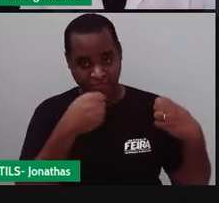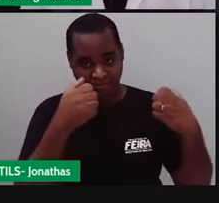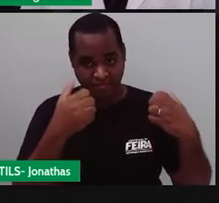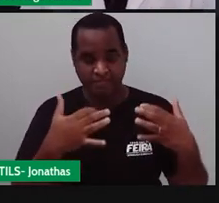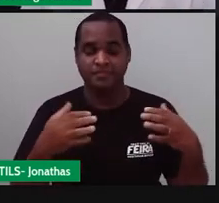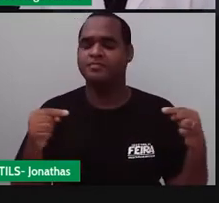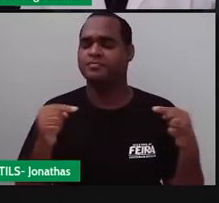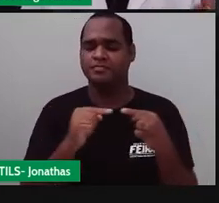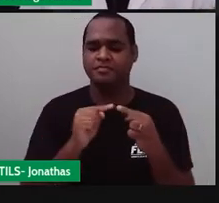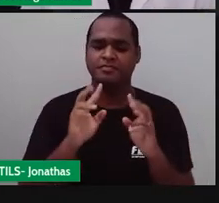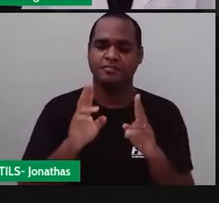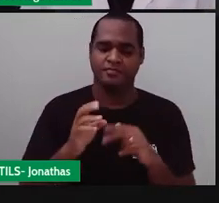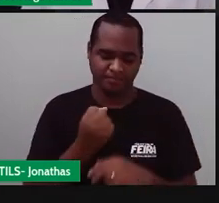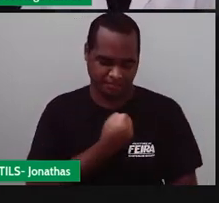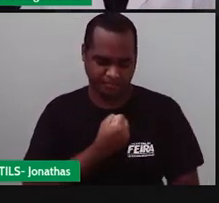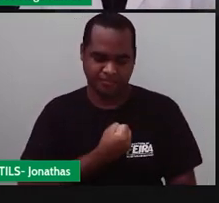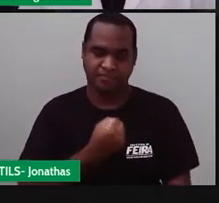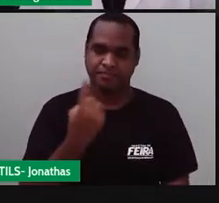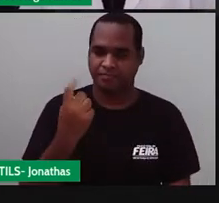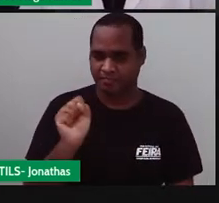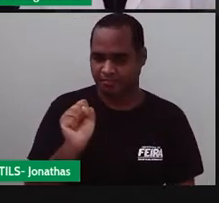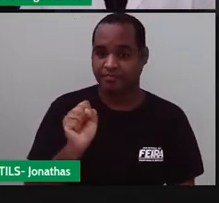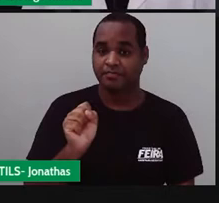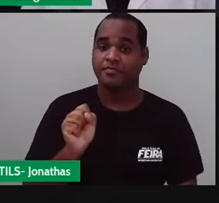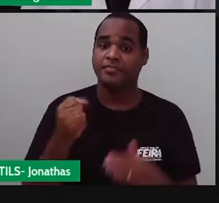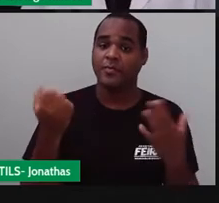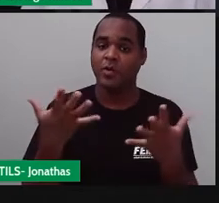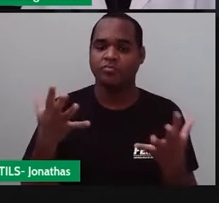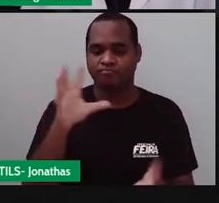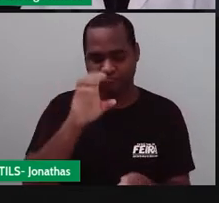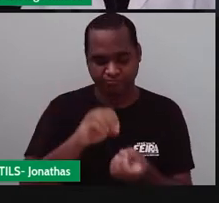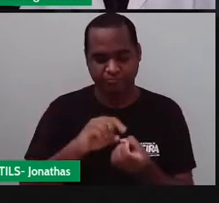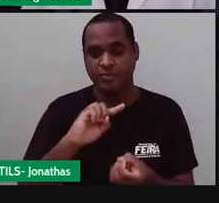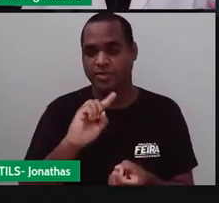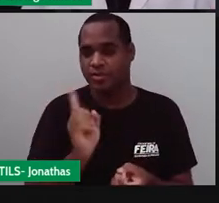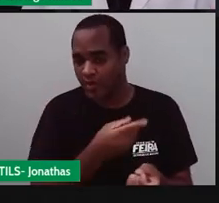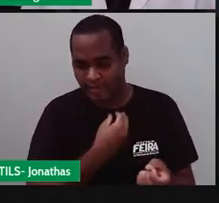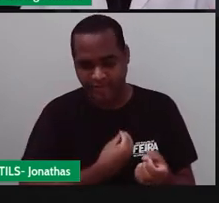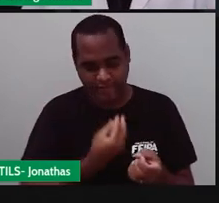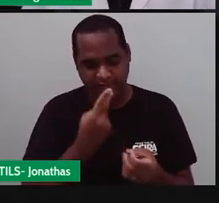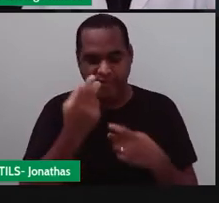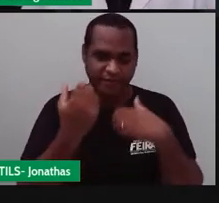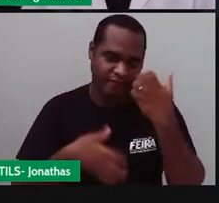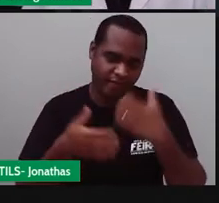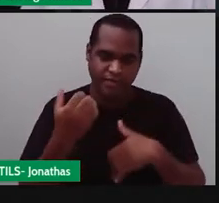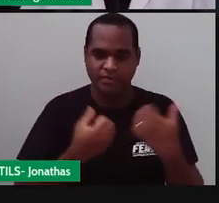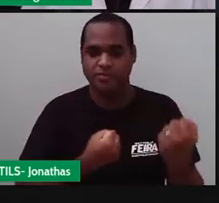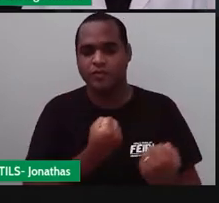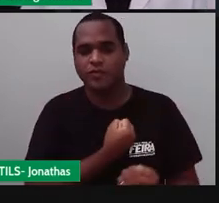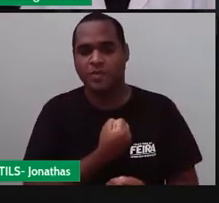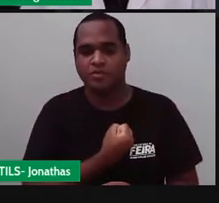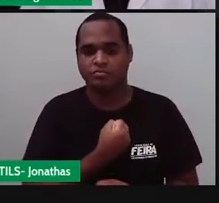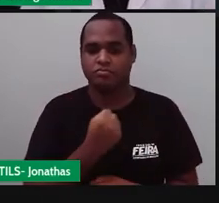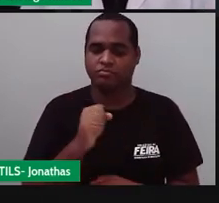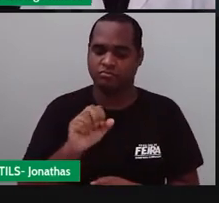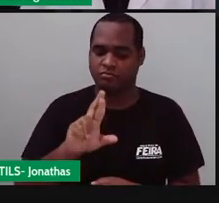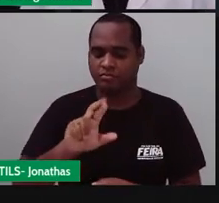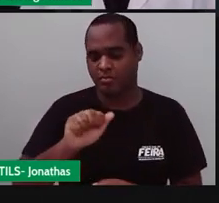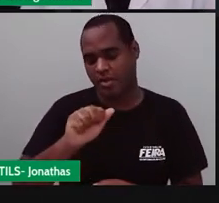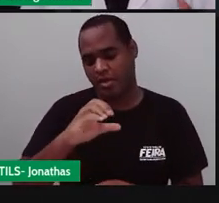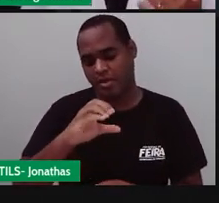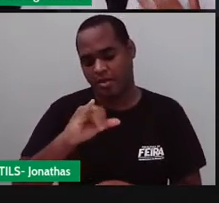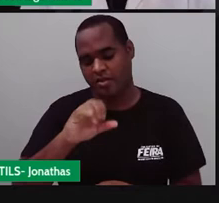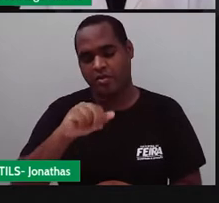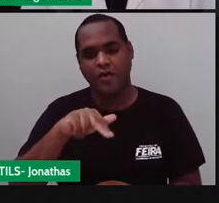da aula 18, onde a gente começou a falar de números racionais. Então, nessa